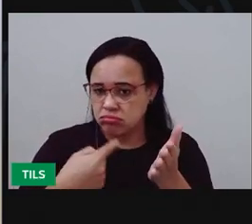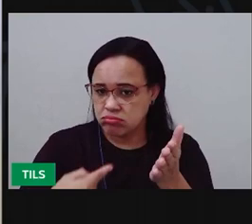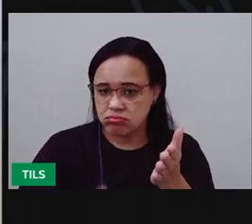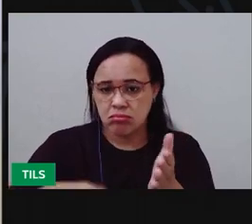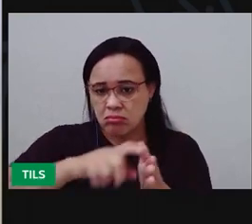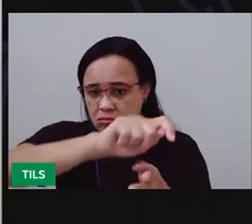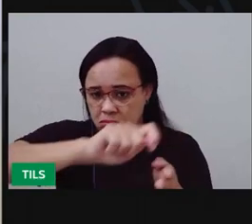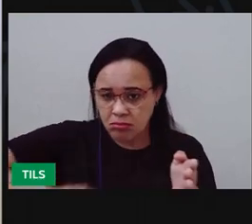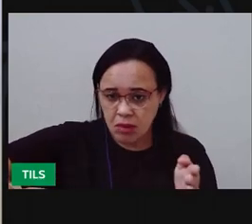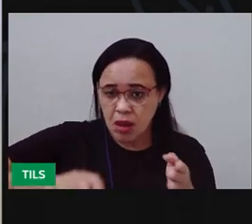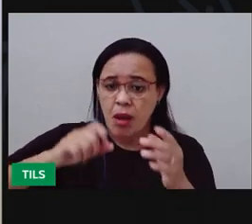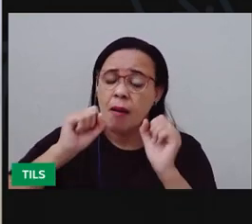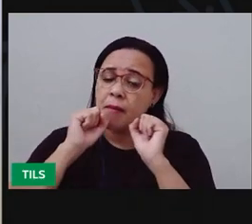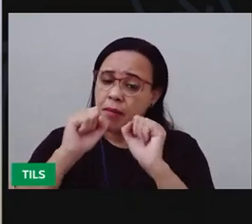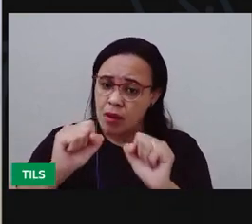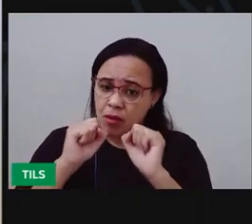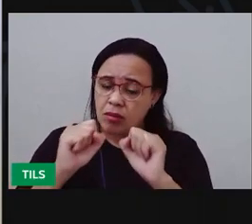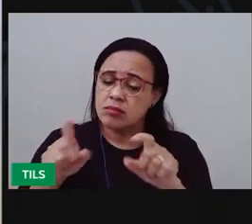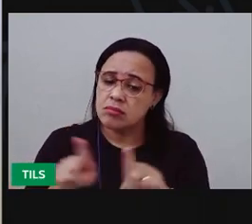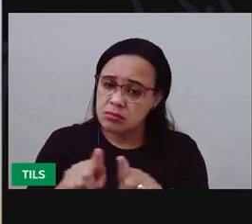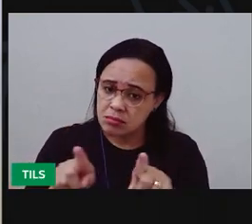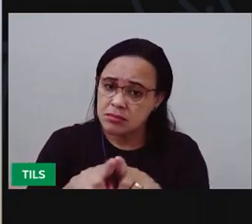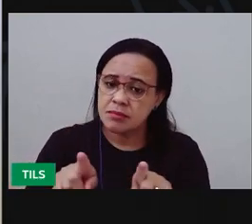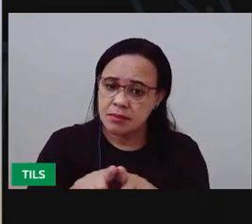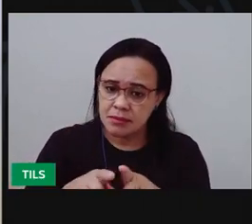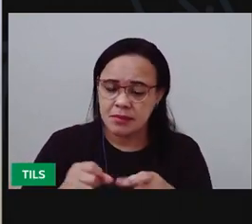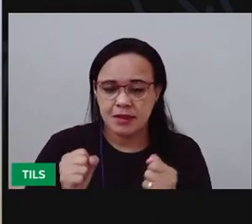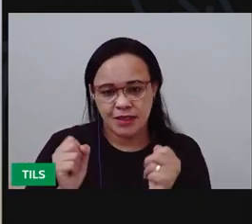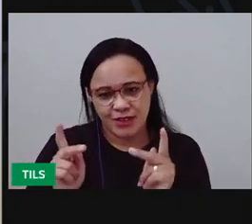outra, você pode usar uma folha do seu caderno, tá?